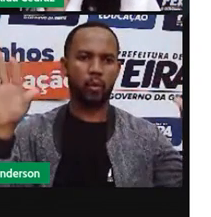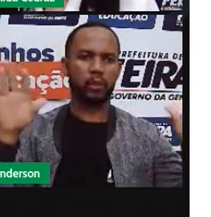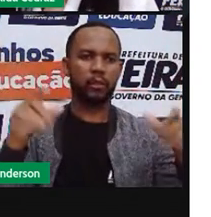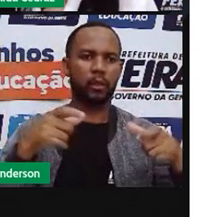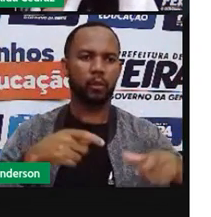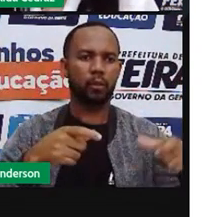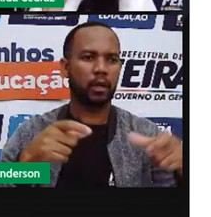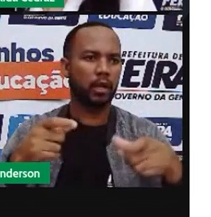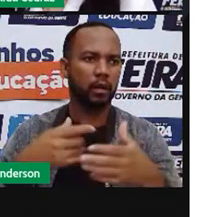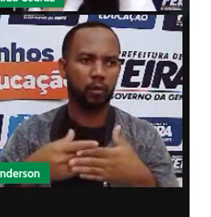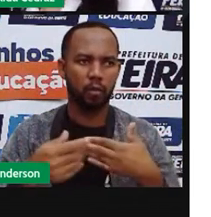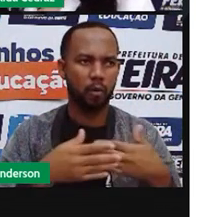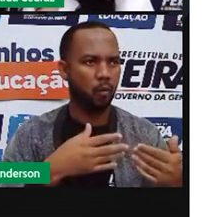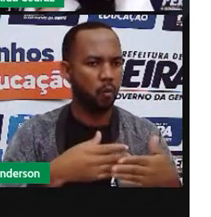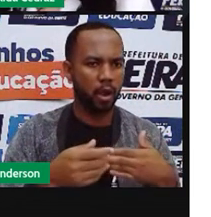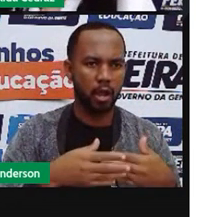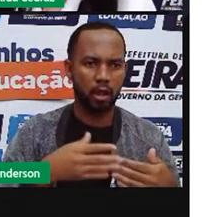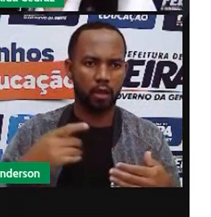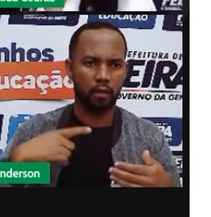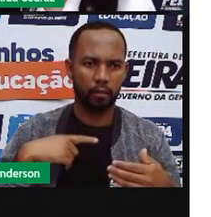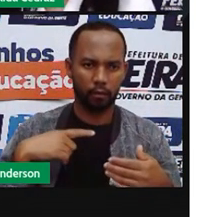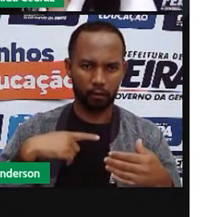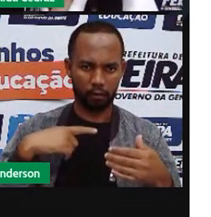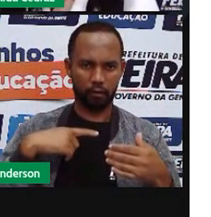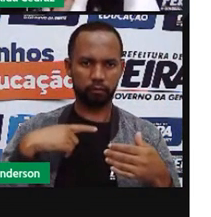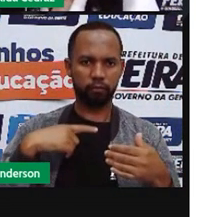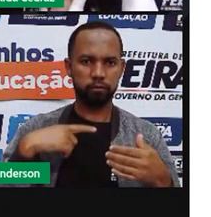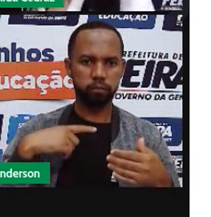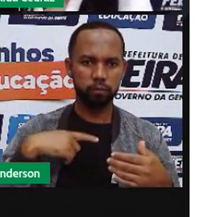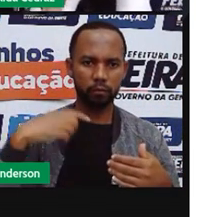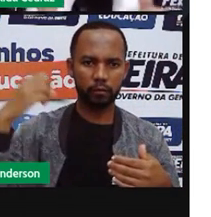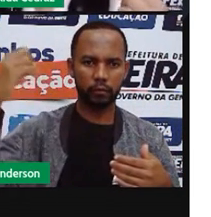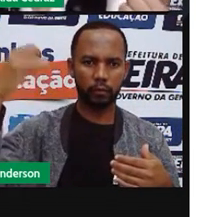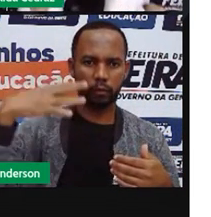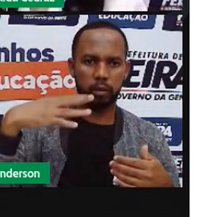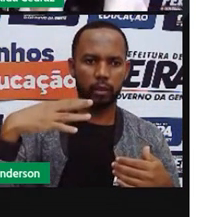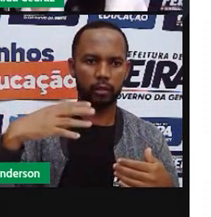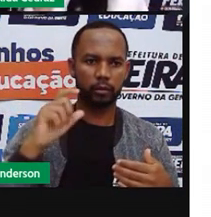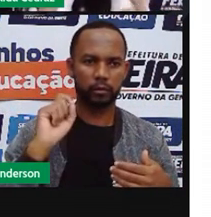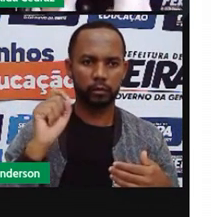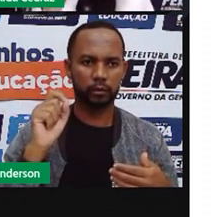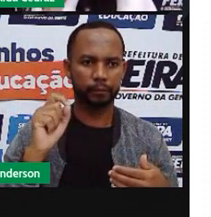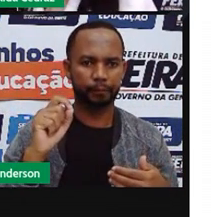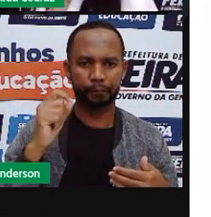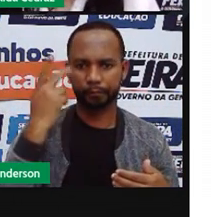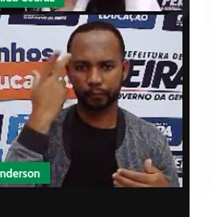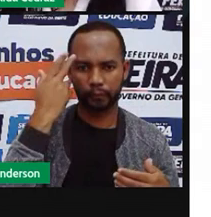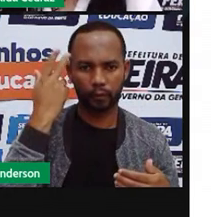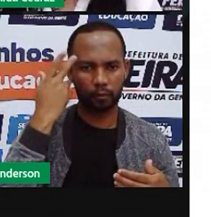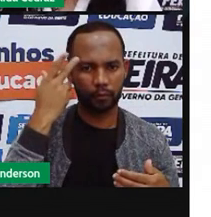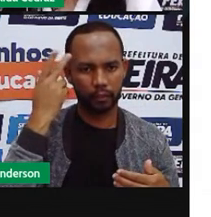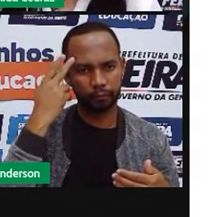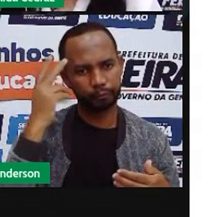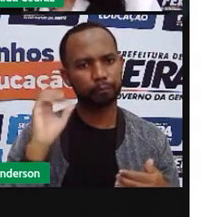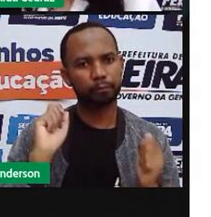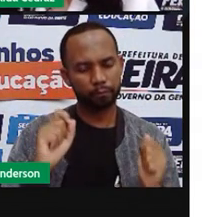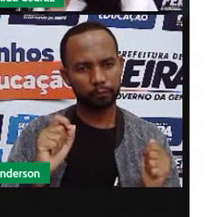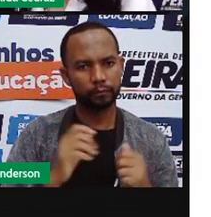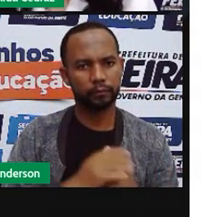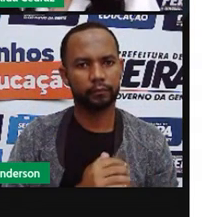elemento que esteja recebendo a luz, natural ou artificial.